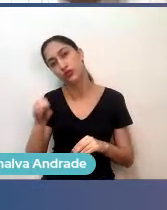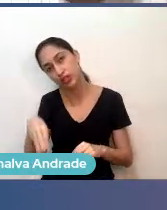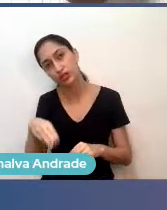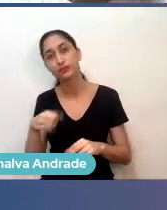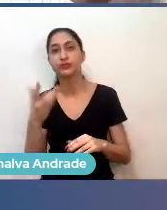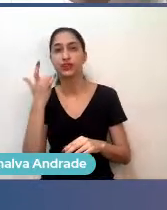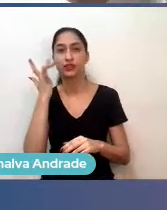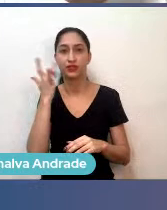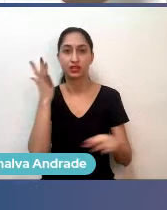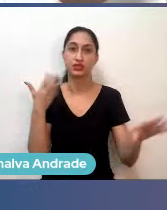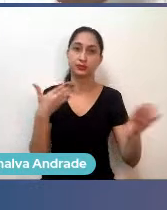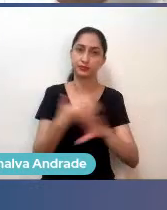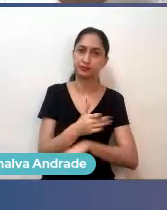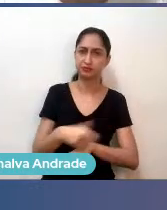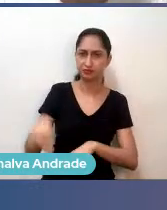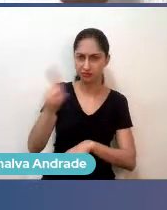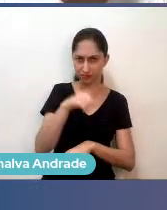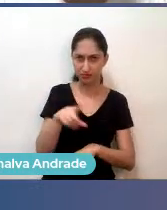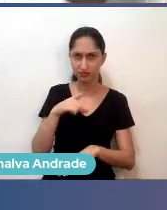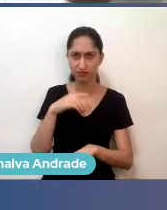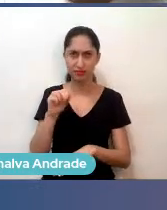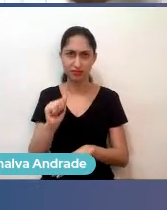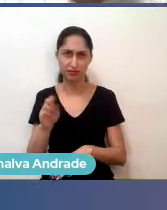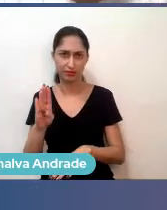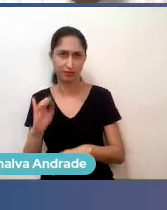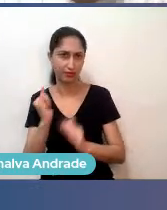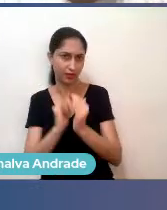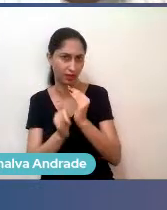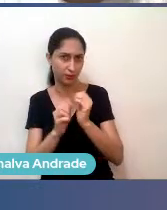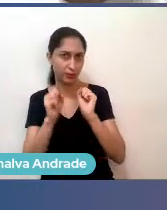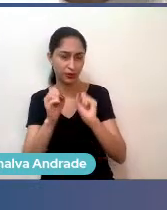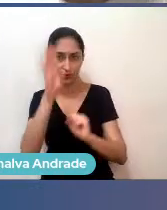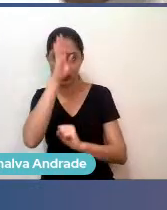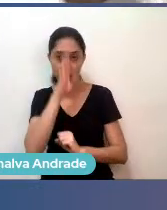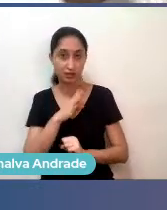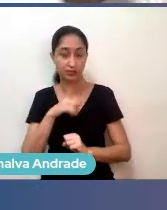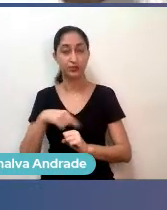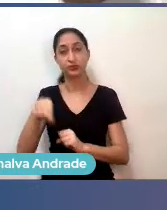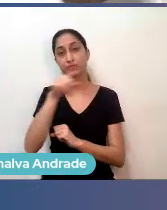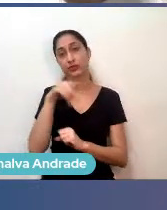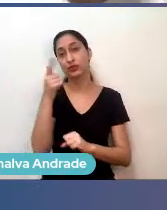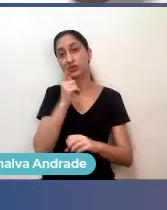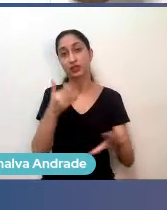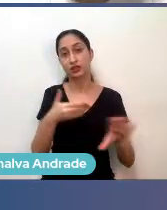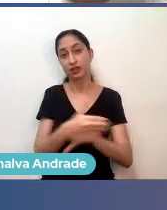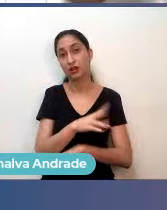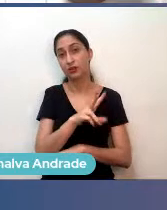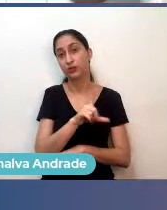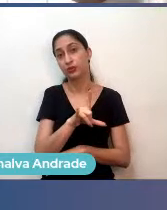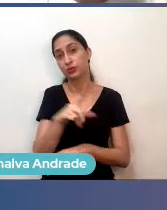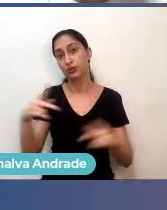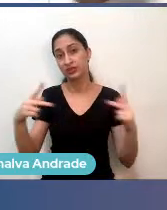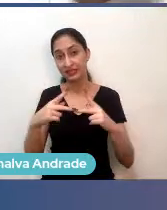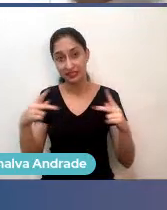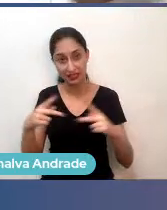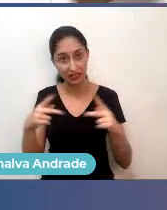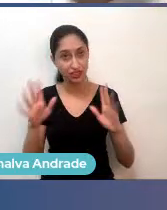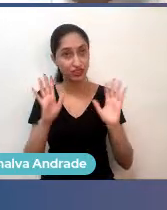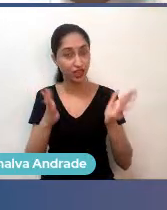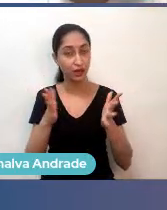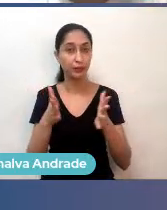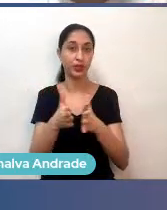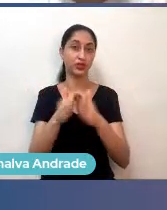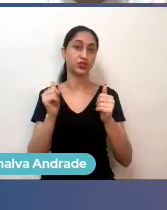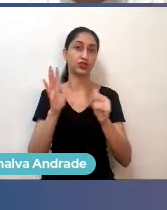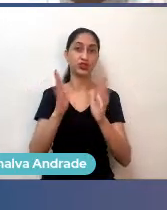então se você for associado da B Startups, mesmo no plano gratuito, você consegue já entrar lá no link, dentro do portal de associado, e pedir aí